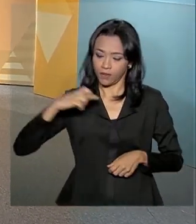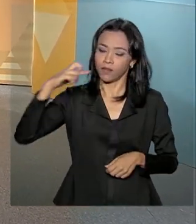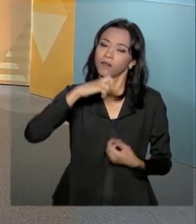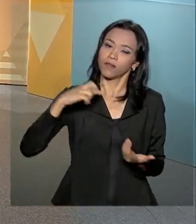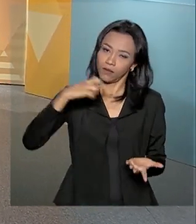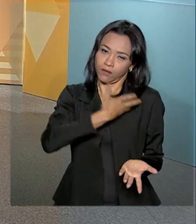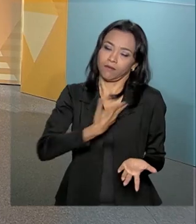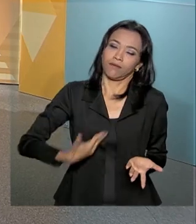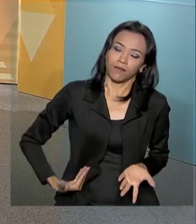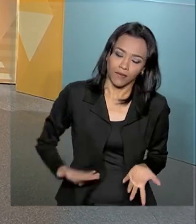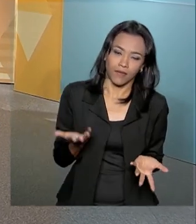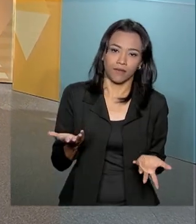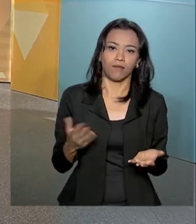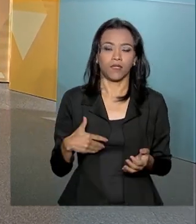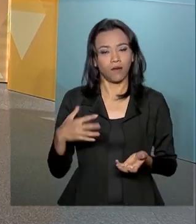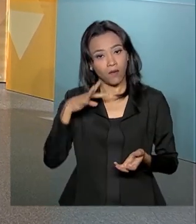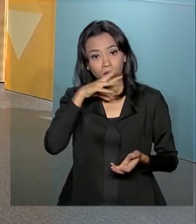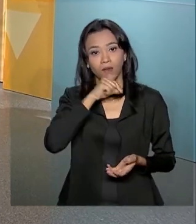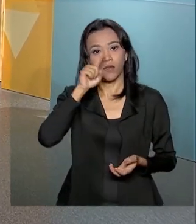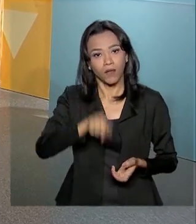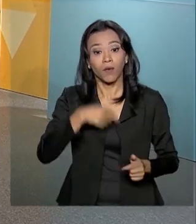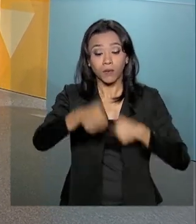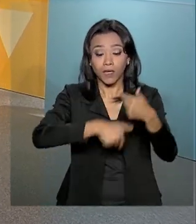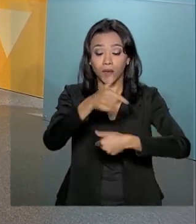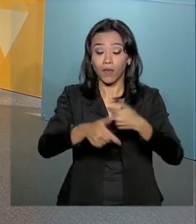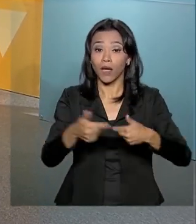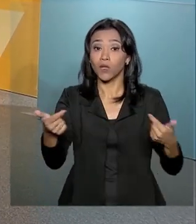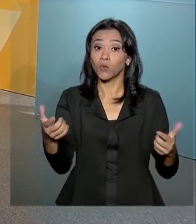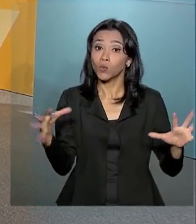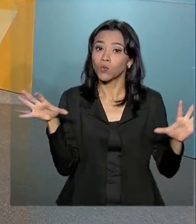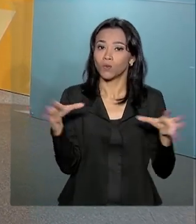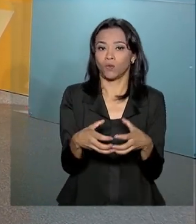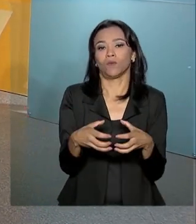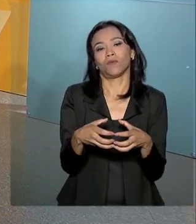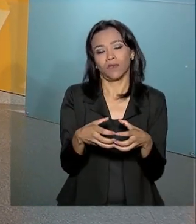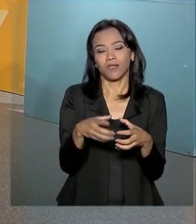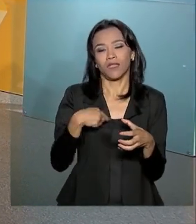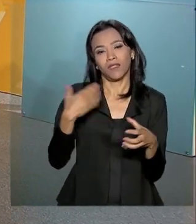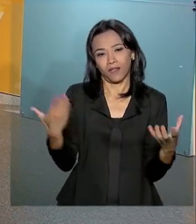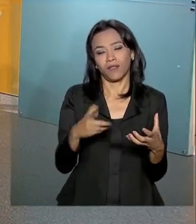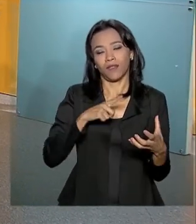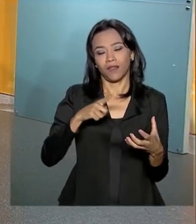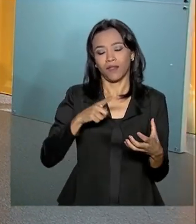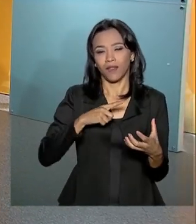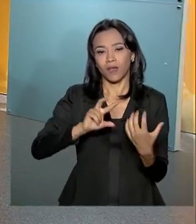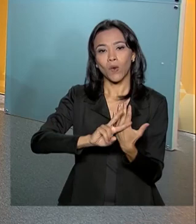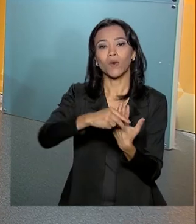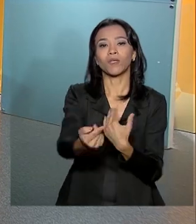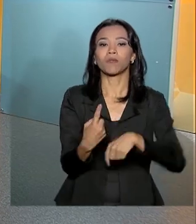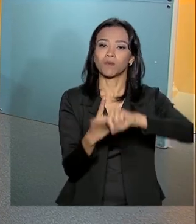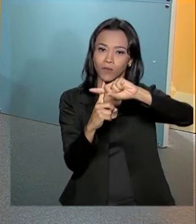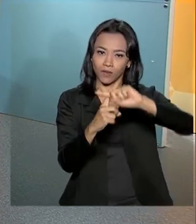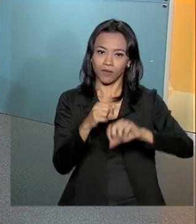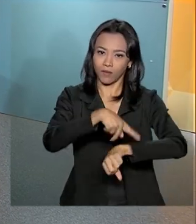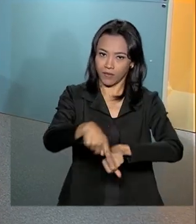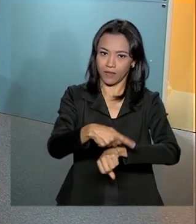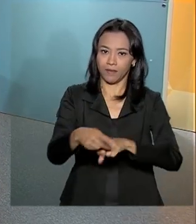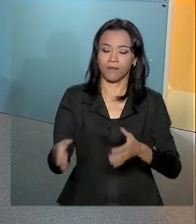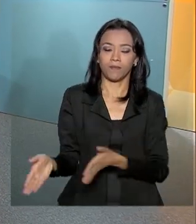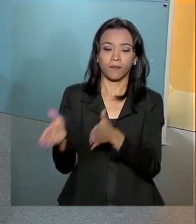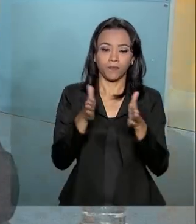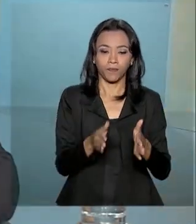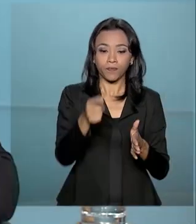problemas no país. Então, a gente acha que isso é um trabalho conjunto que já vem surtindo efeitos positivos para o país. Outra ação,